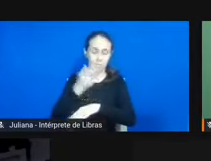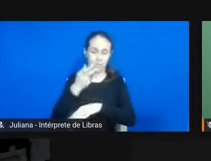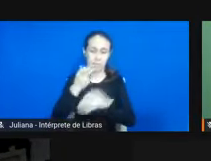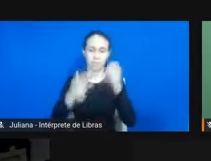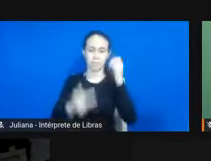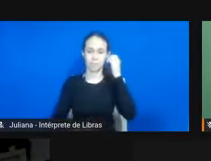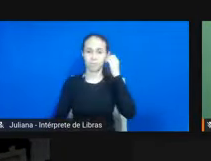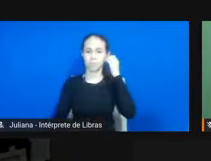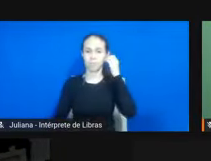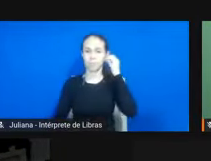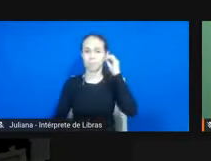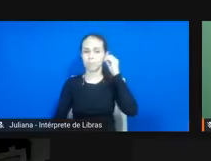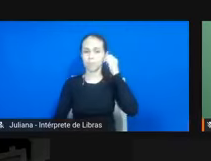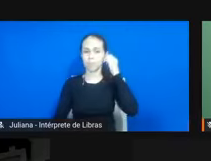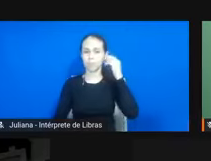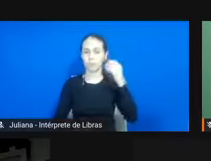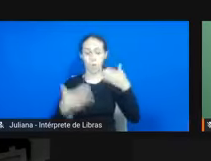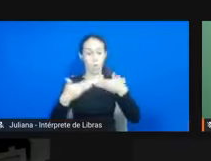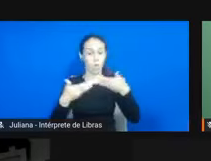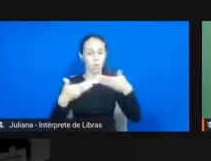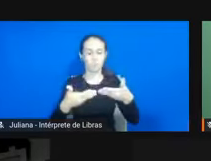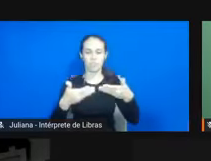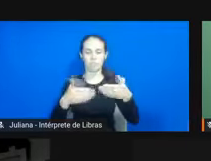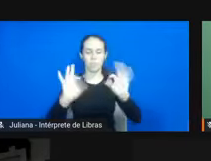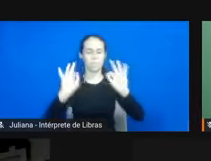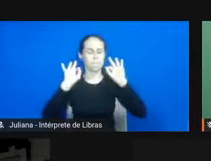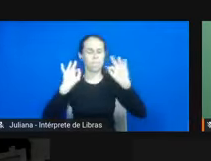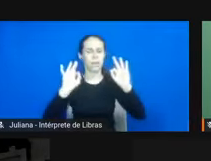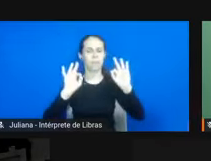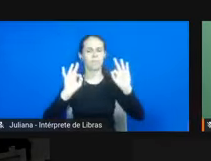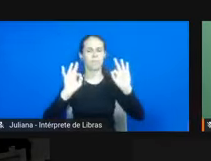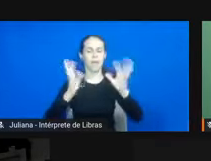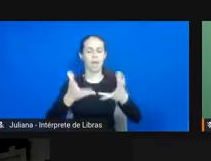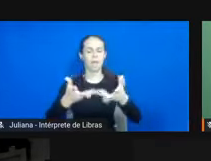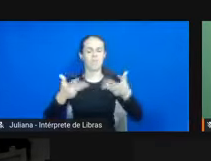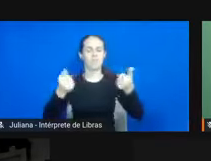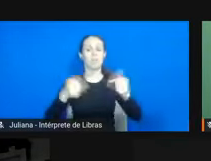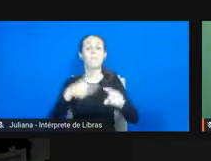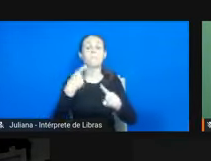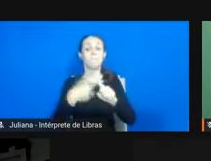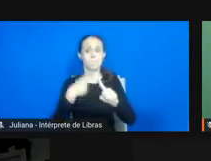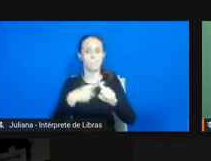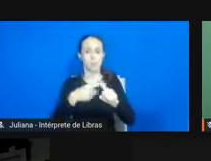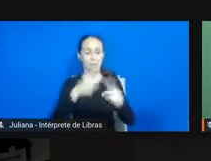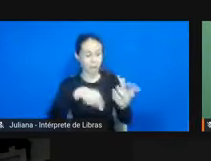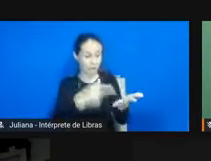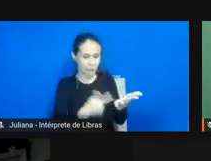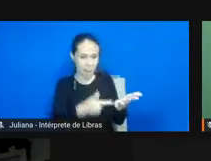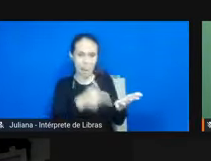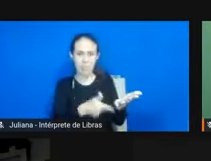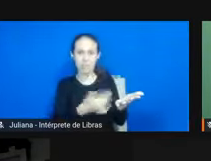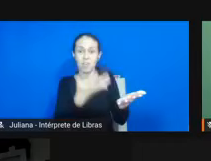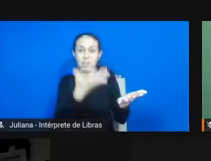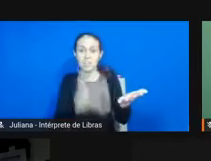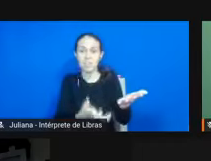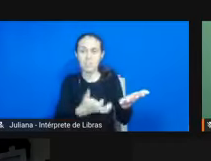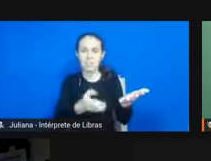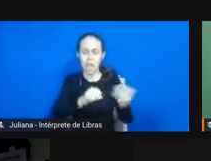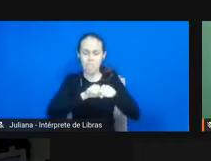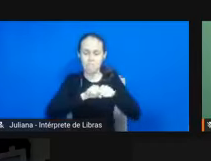Assim, o convite é muito maravilhoso, primeiro, porque esse é o tipo de livro que a gente quer ver circulando no mundo, né? Um livro